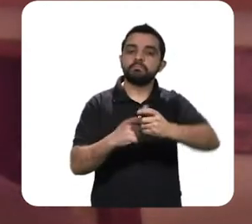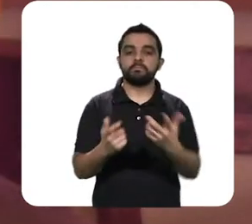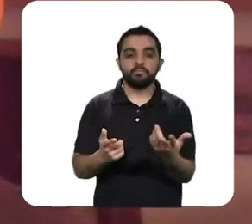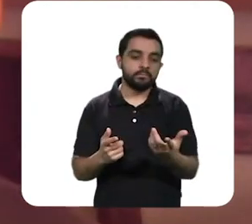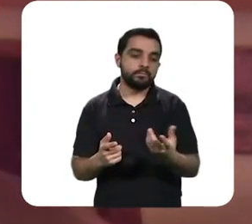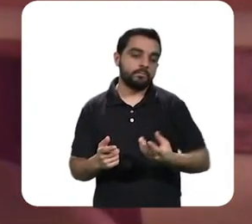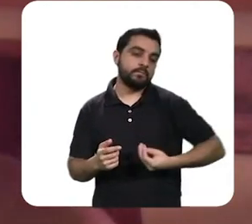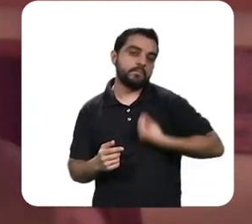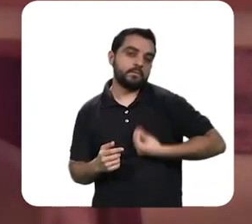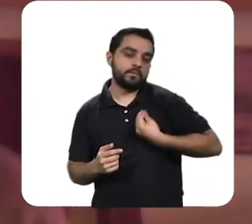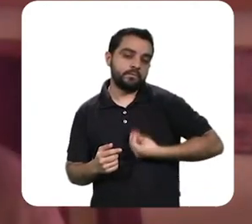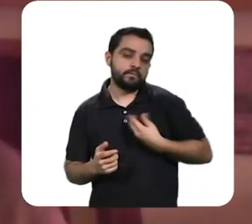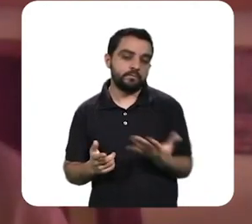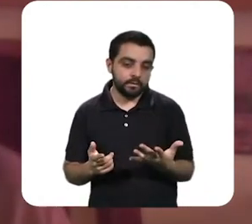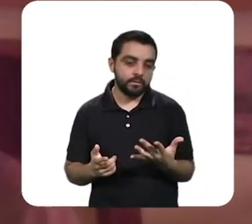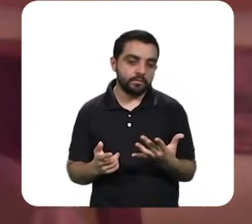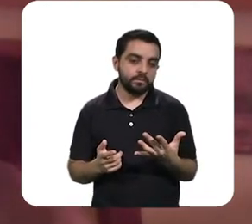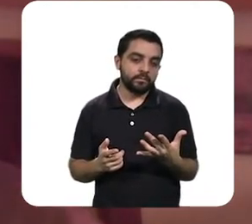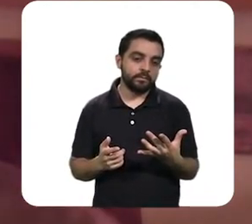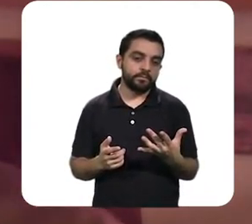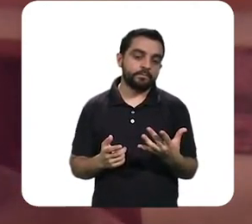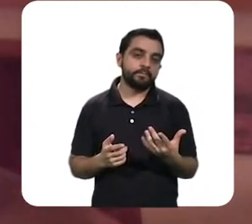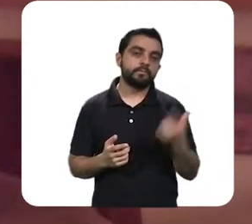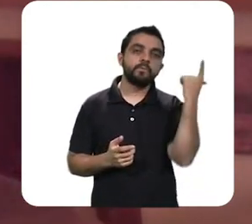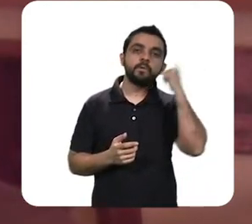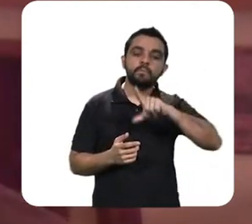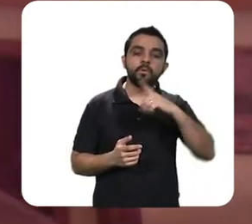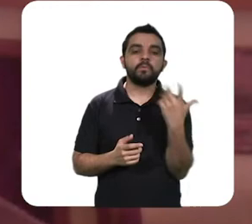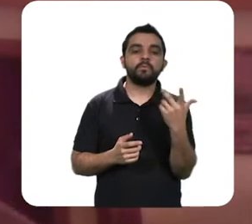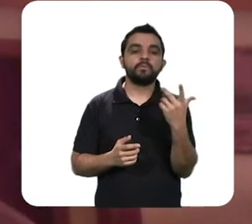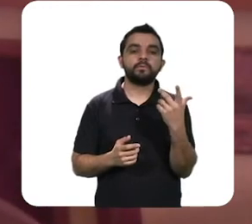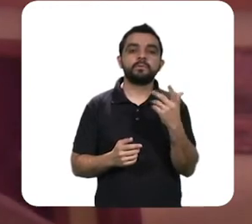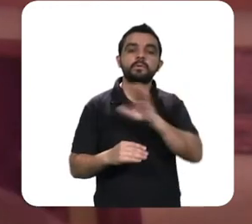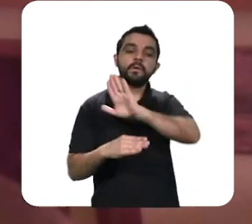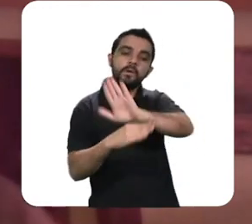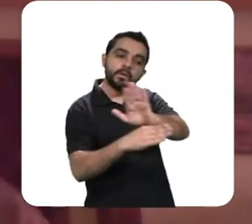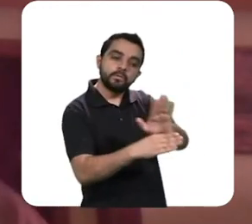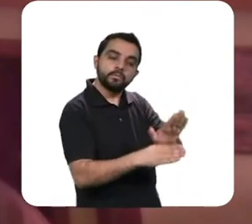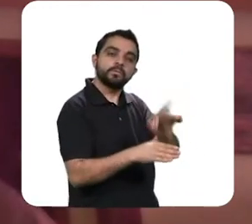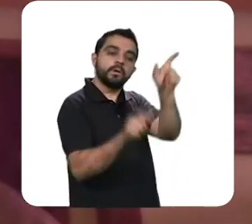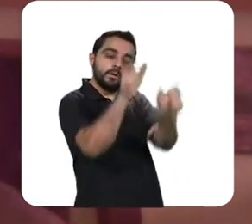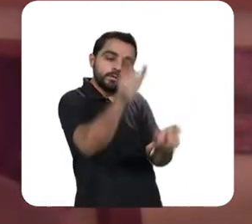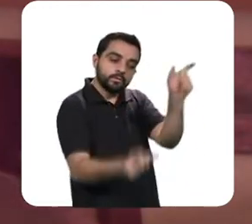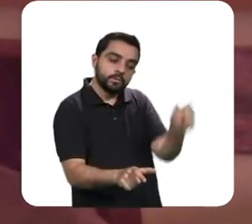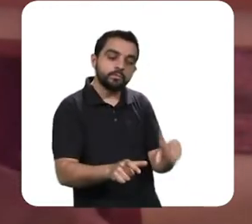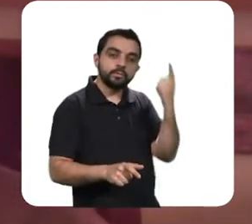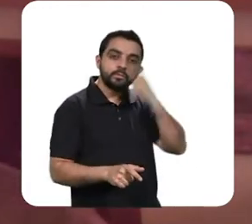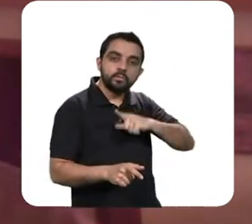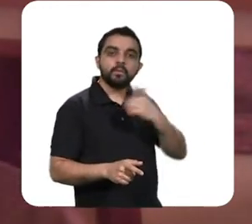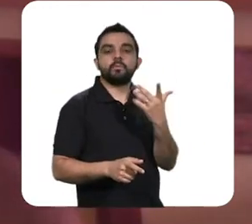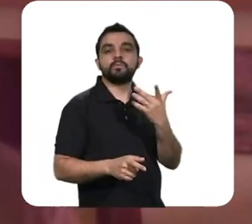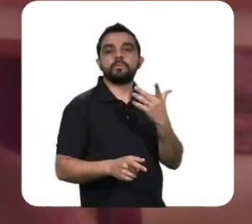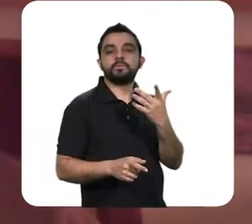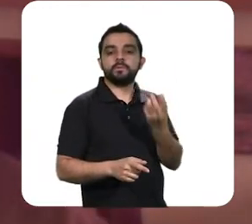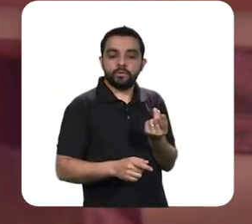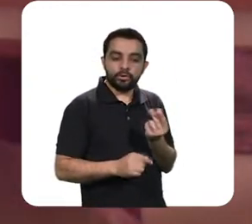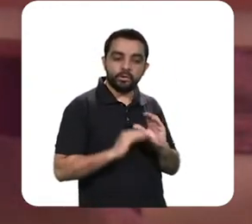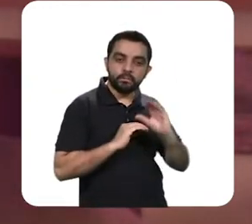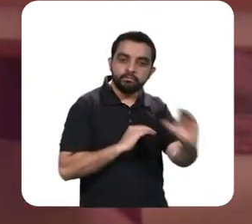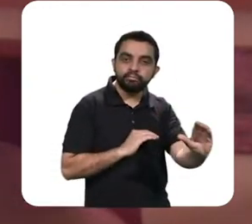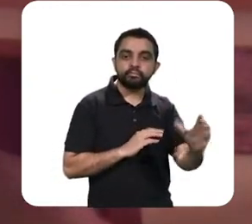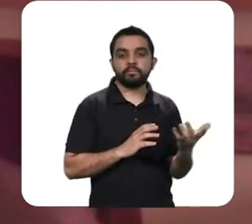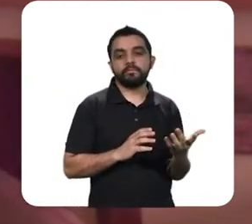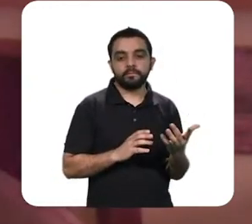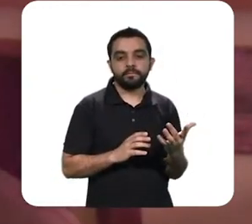essencial funcionando remunerar as pessoas para ficarem em casa sem fazer nada vou citar aqui de